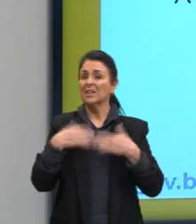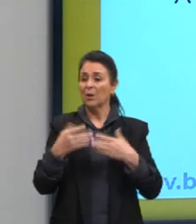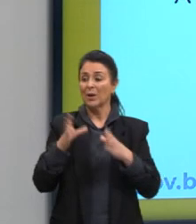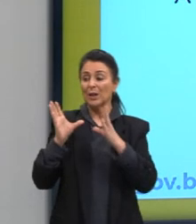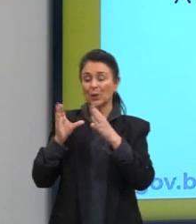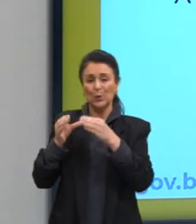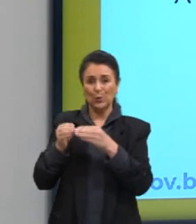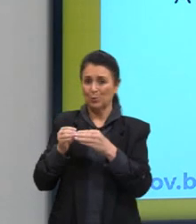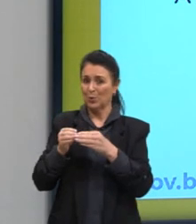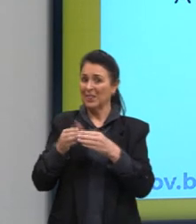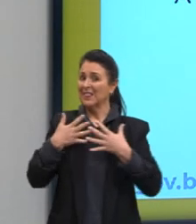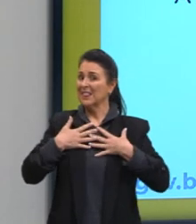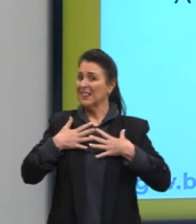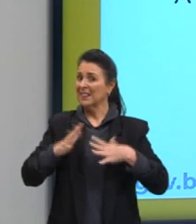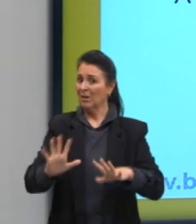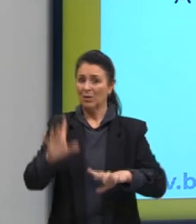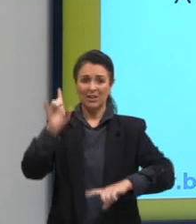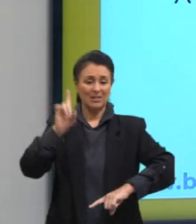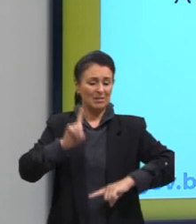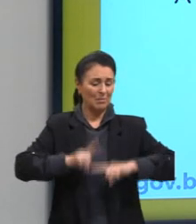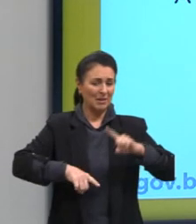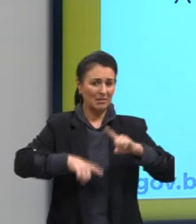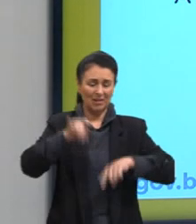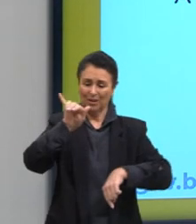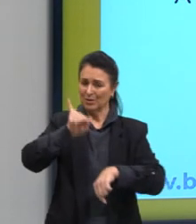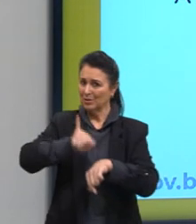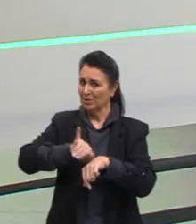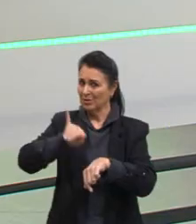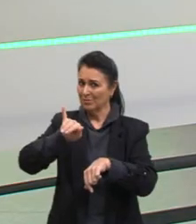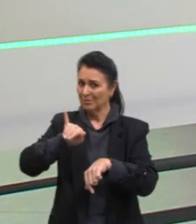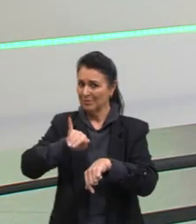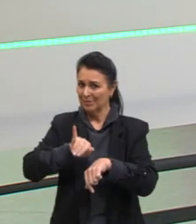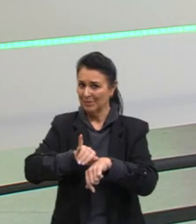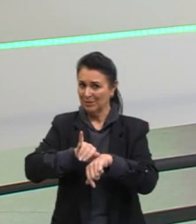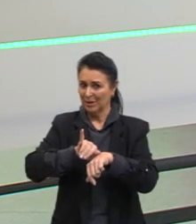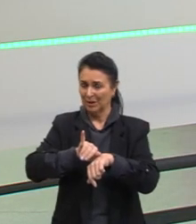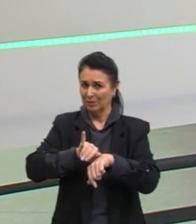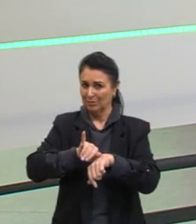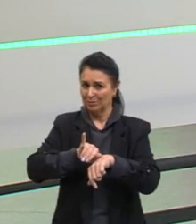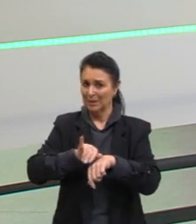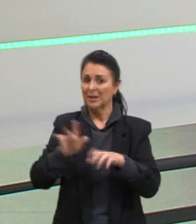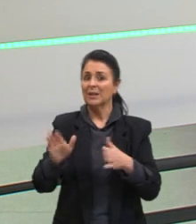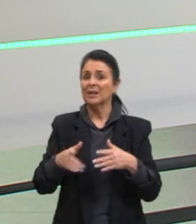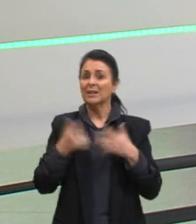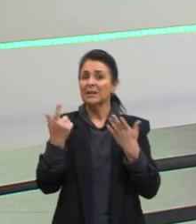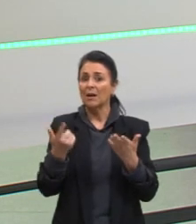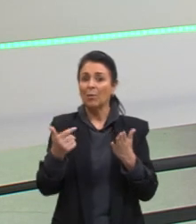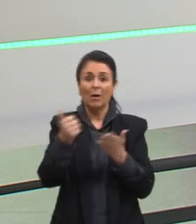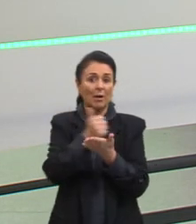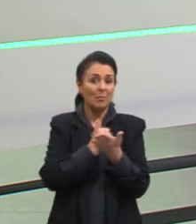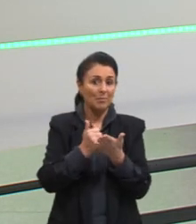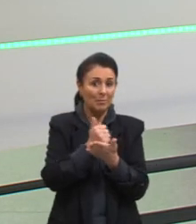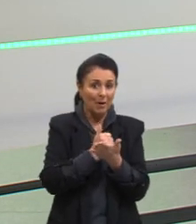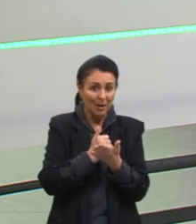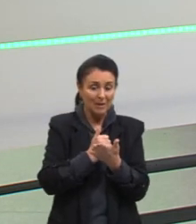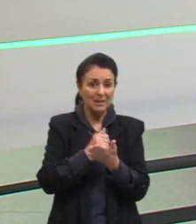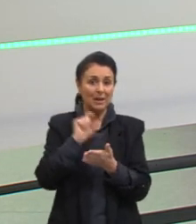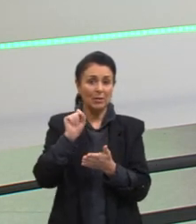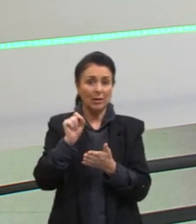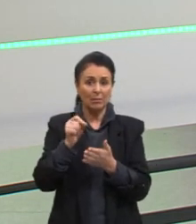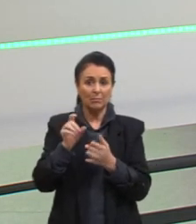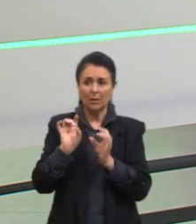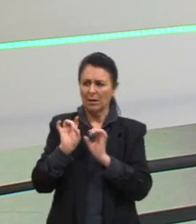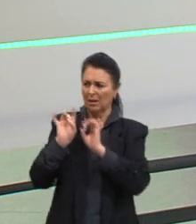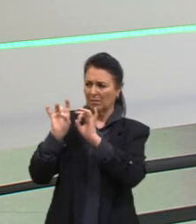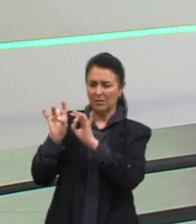as relíquias, esses objetos. Então, essa nova abordagem fundamentava-se no abandono de